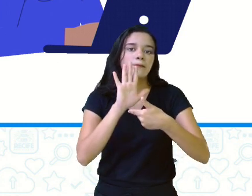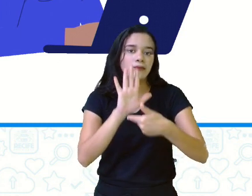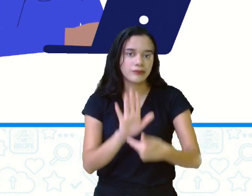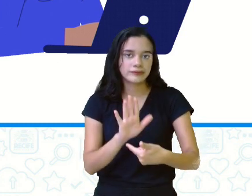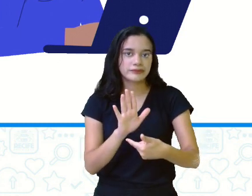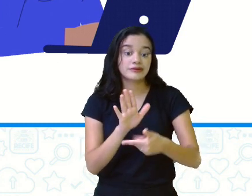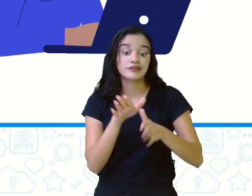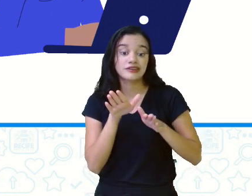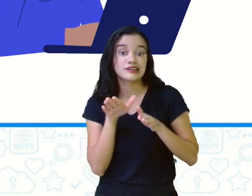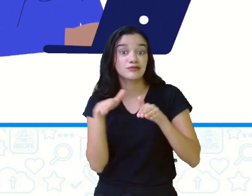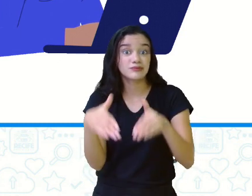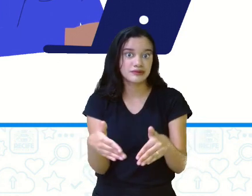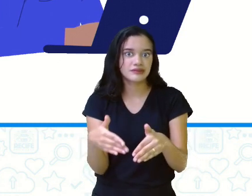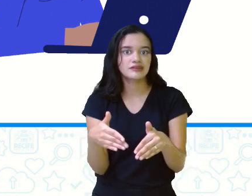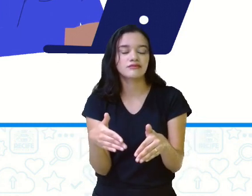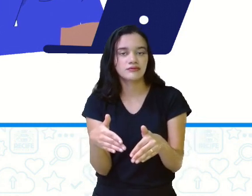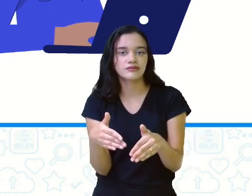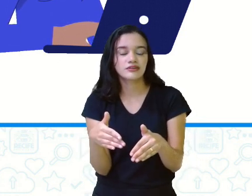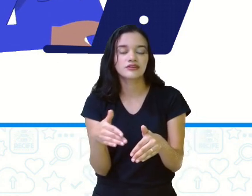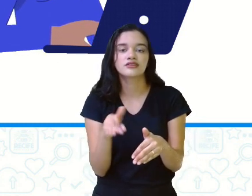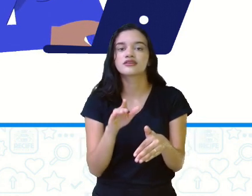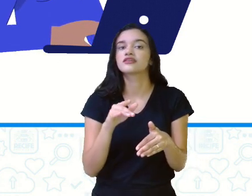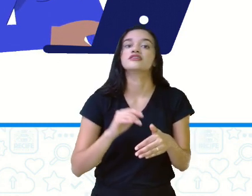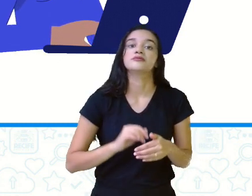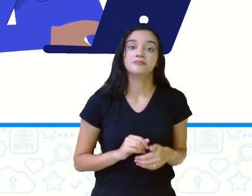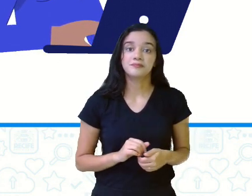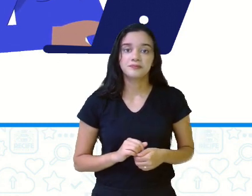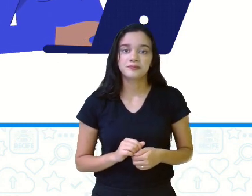seres específicos. São os artigos definidos.